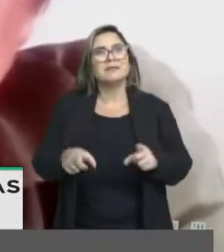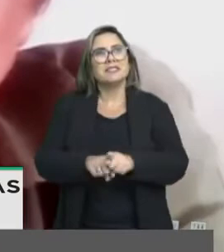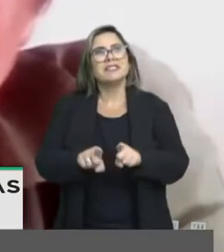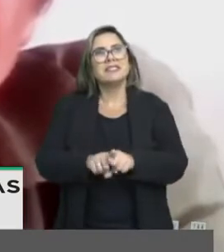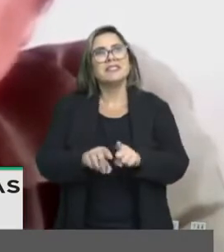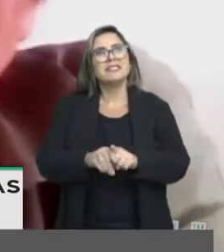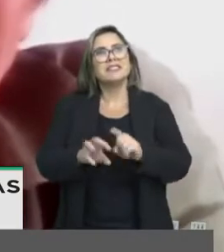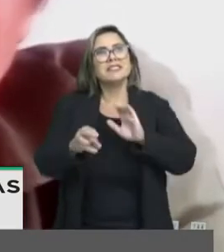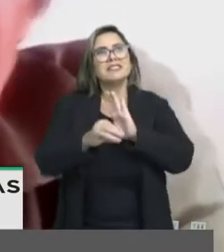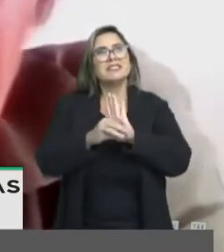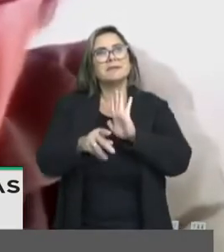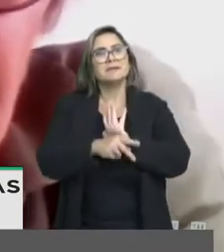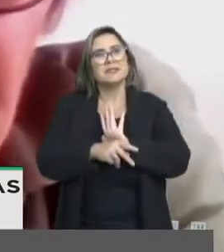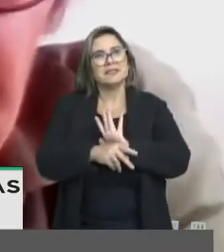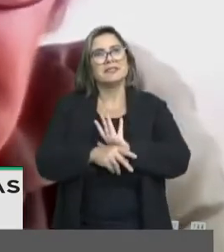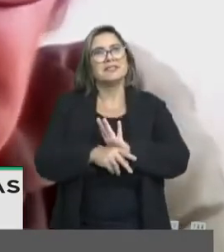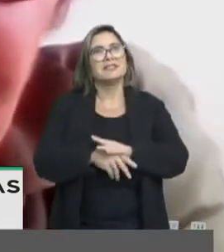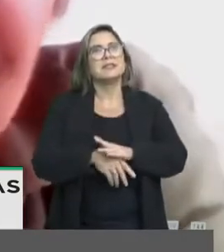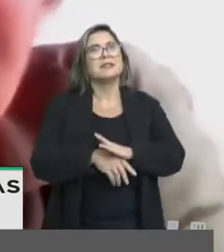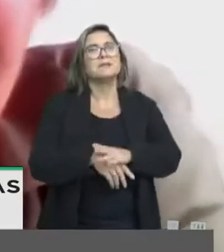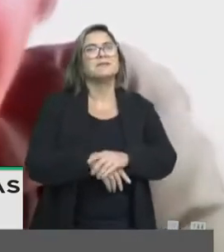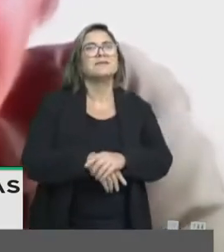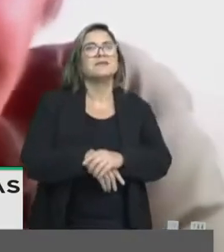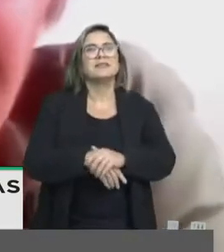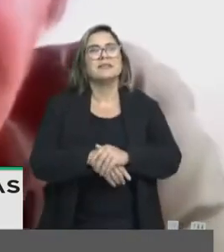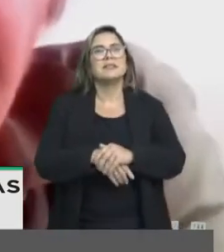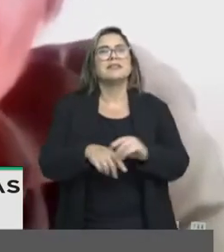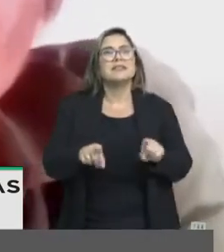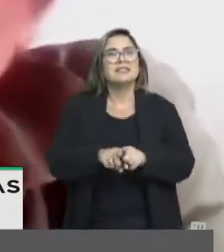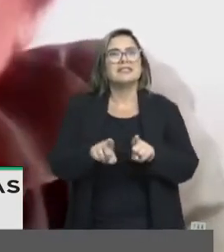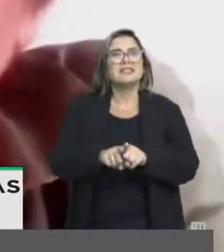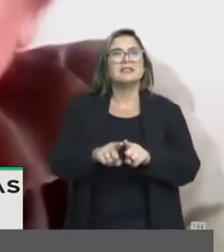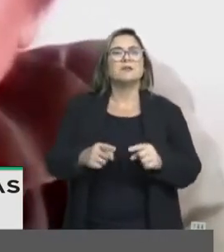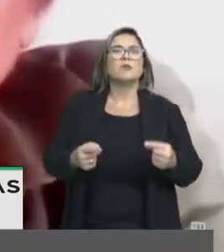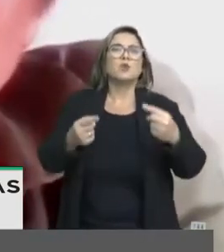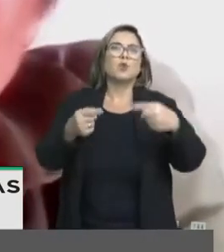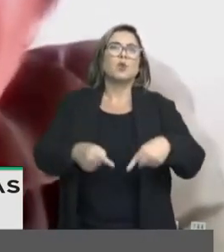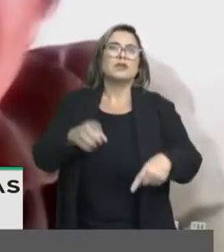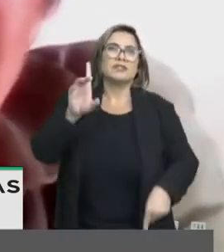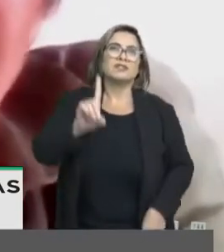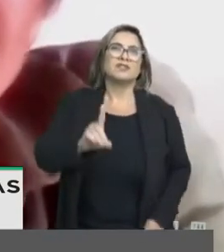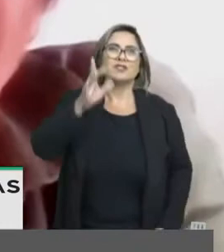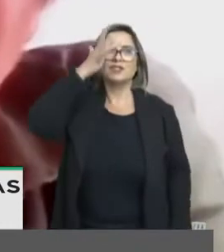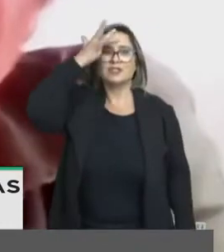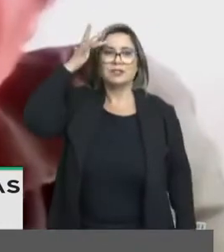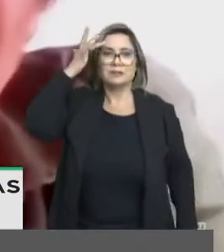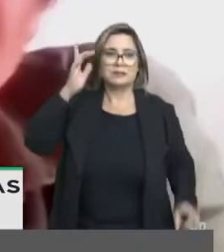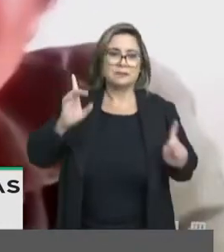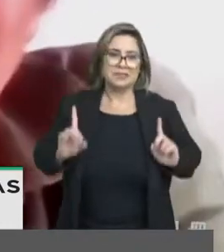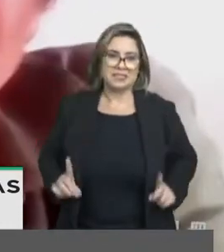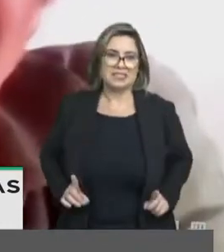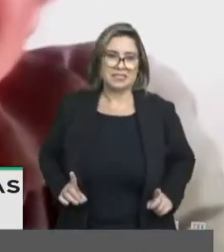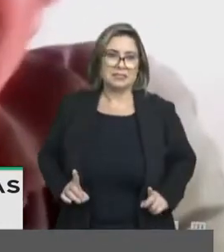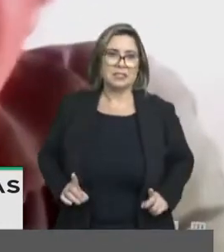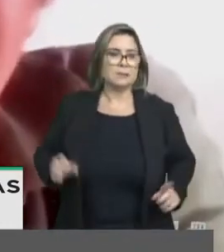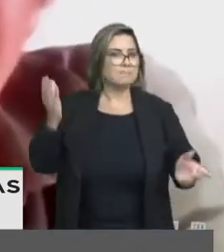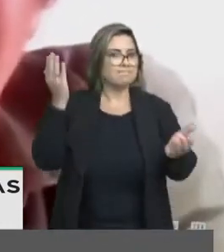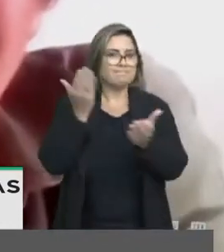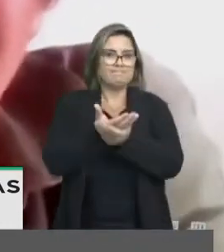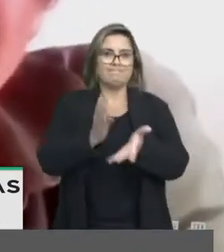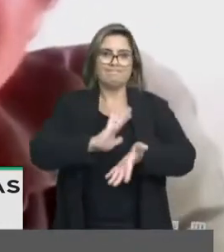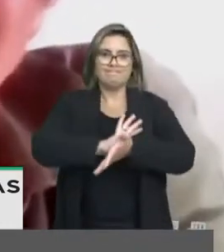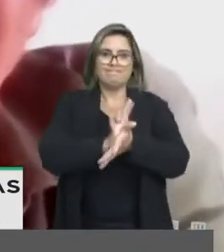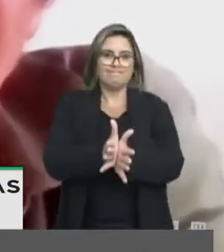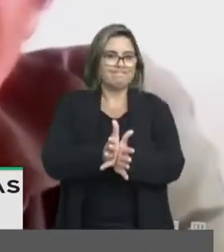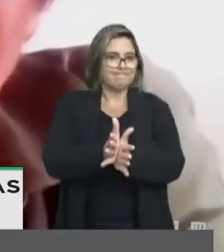medida provisória corrija esse atentado contra os direitos das pessoas com deficiência. Chega de capacitismo, chega de